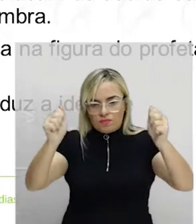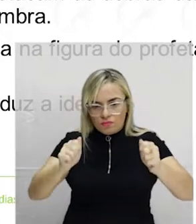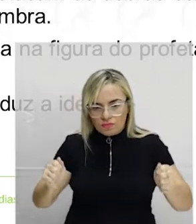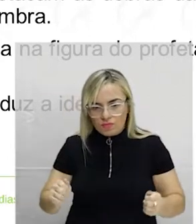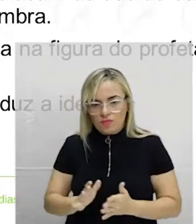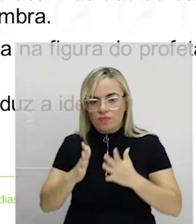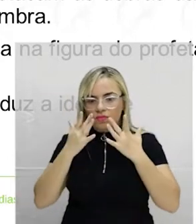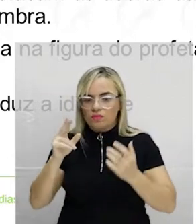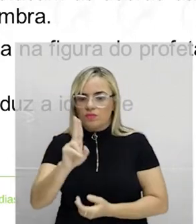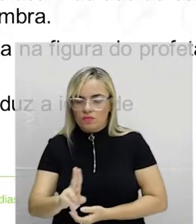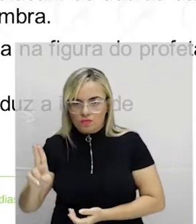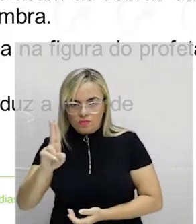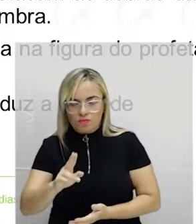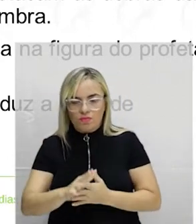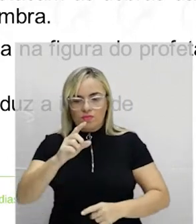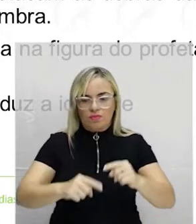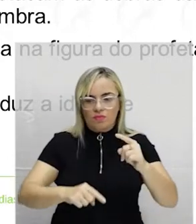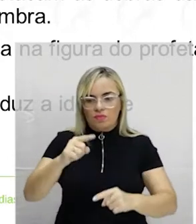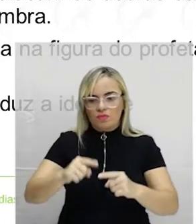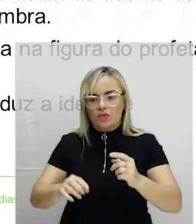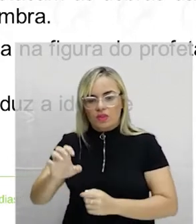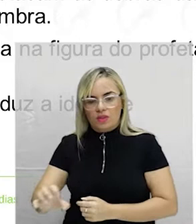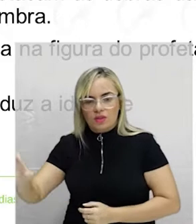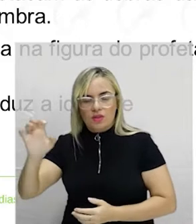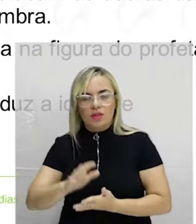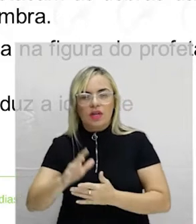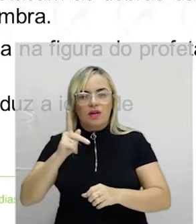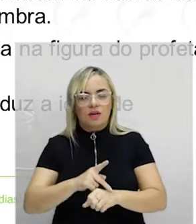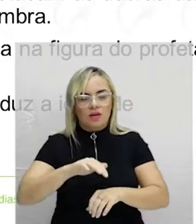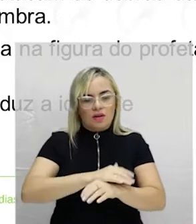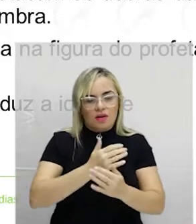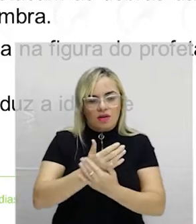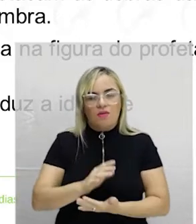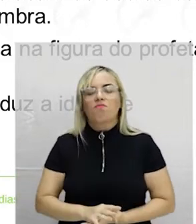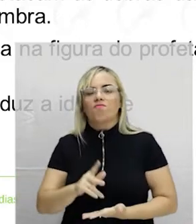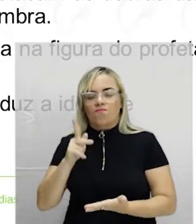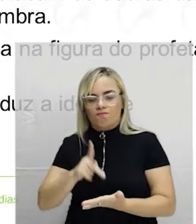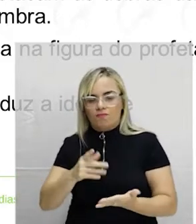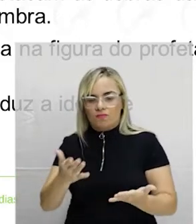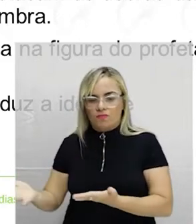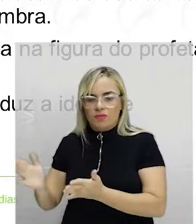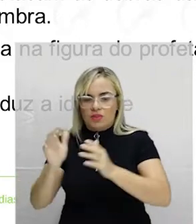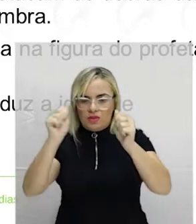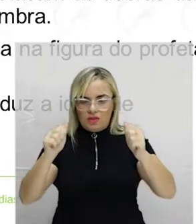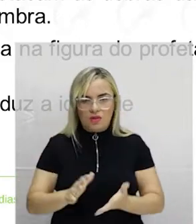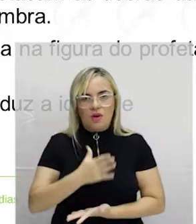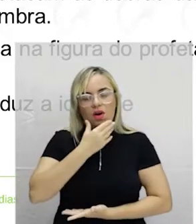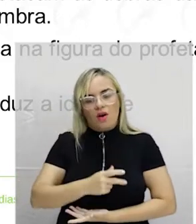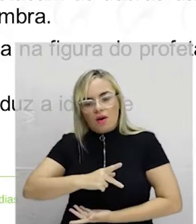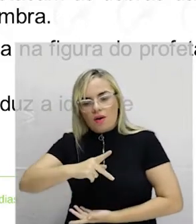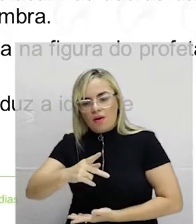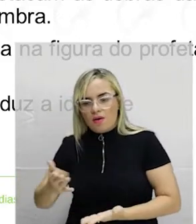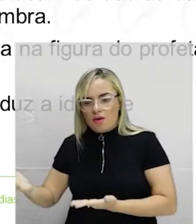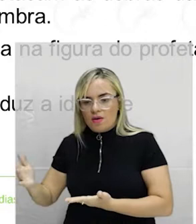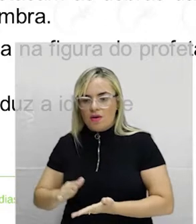Na escultura do profeta, as reentrâncias, ou seja, as partes menores, mais baixas, da pedra se destacam dobras das vestes e produzem uma